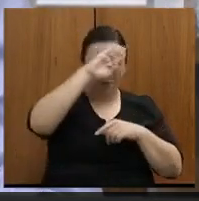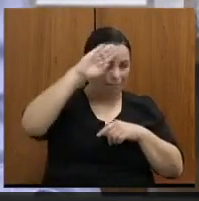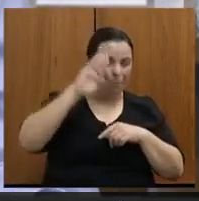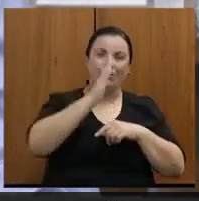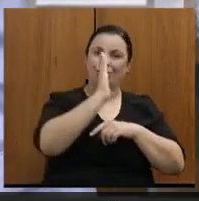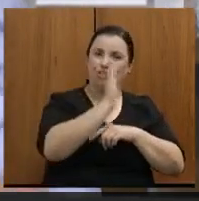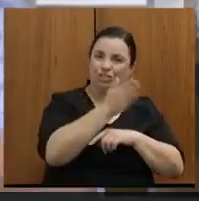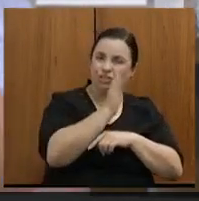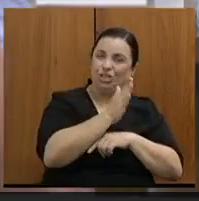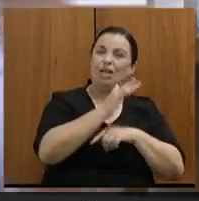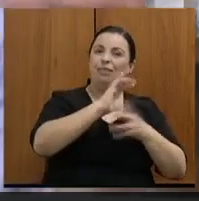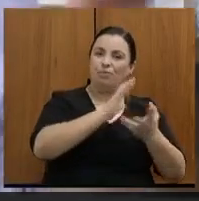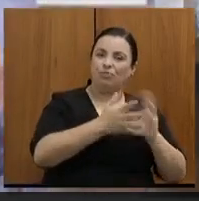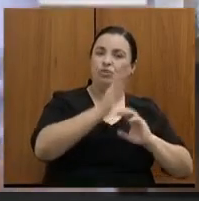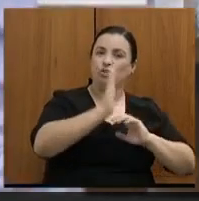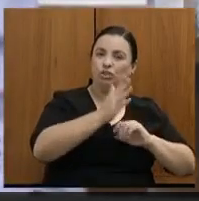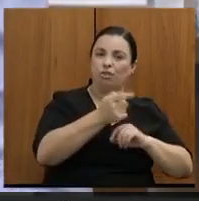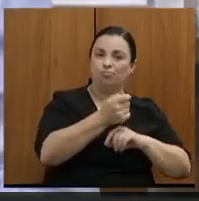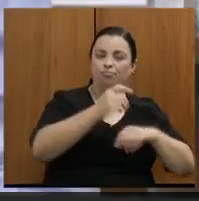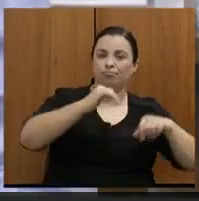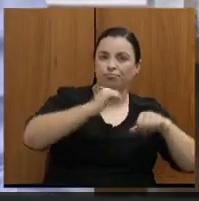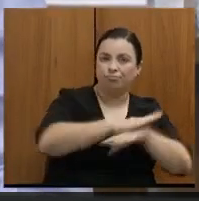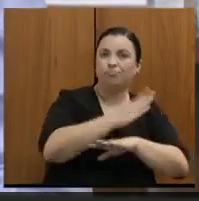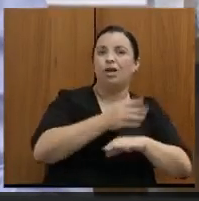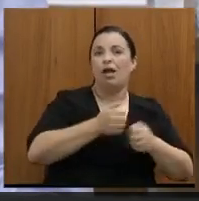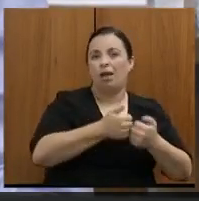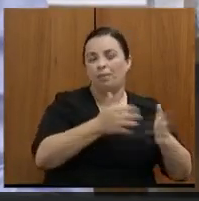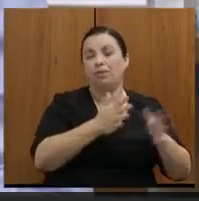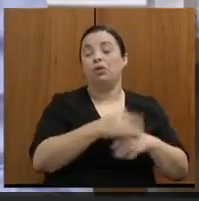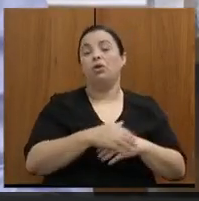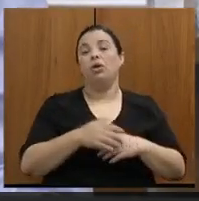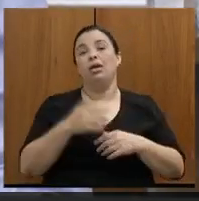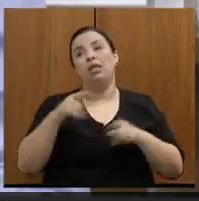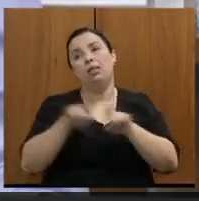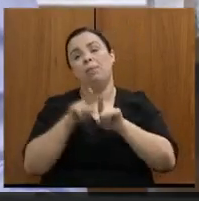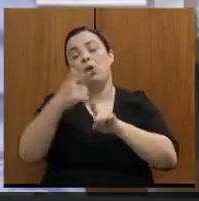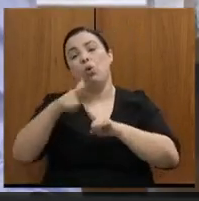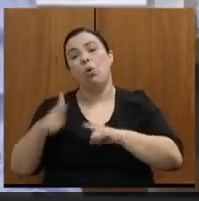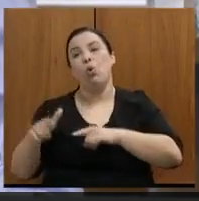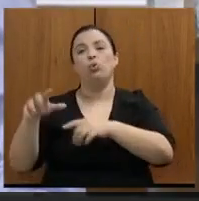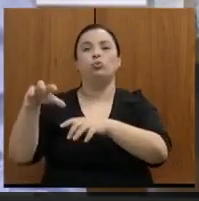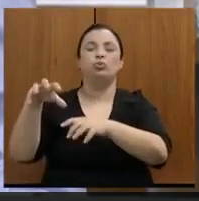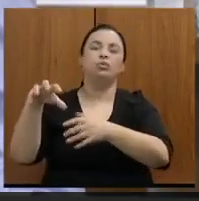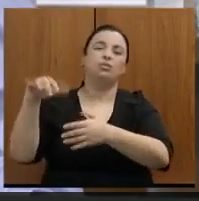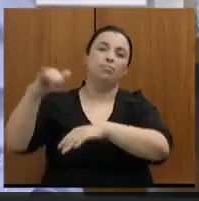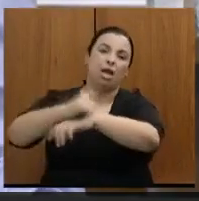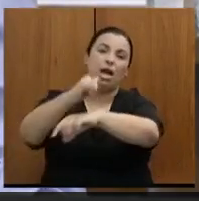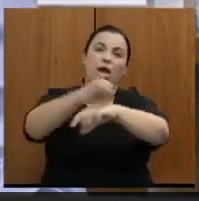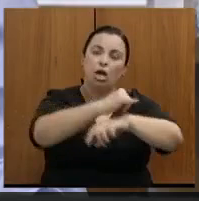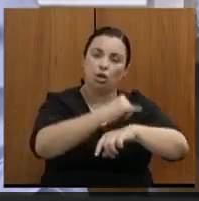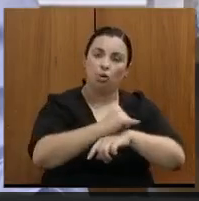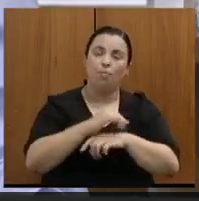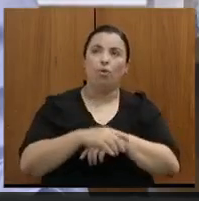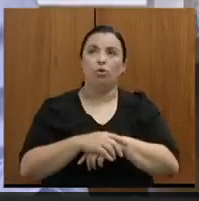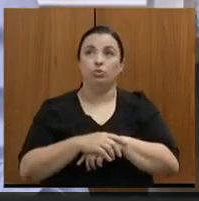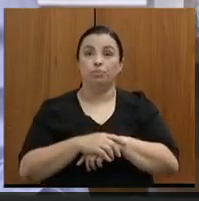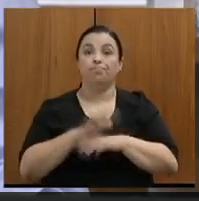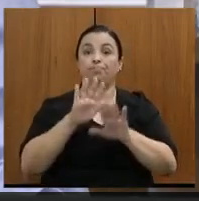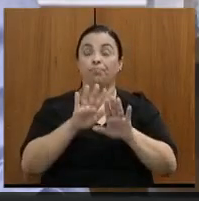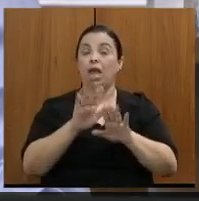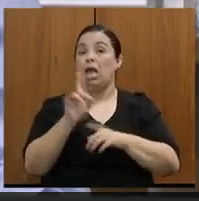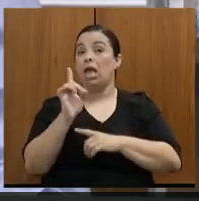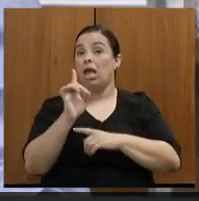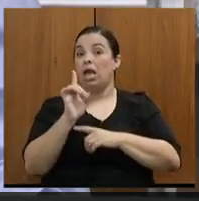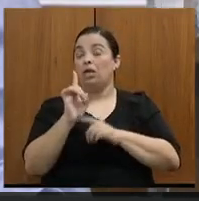regionais para os maiores aeroportos do Estado. com exceção de Uberlândia, Uberaba